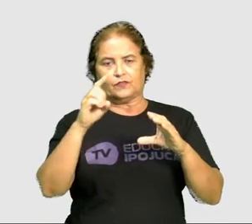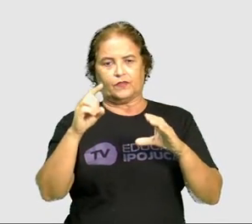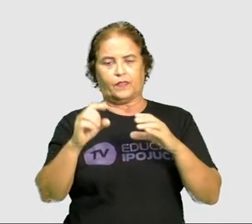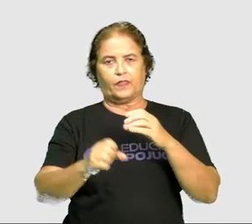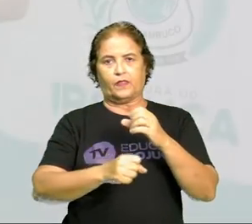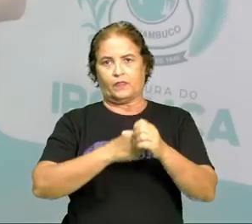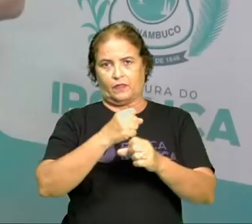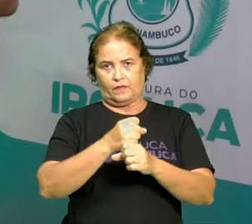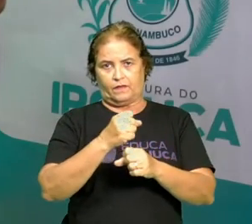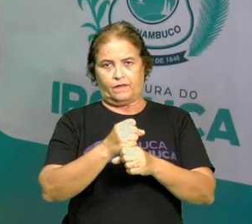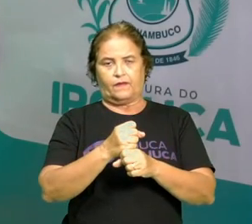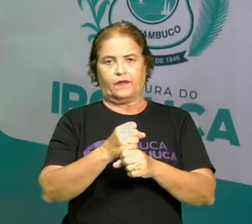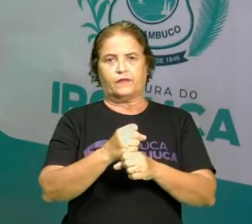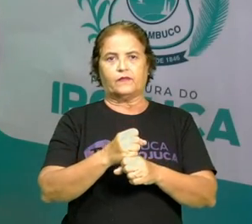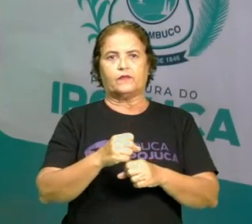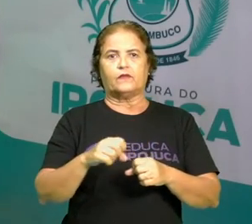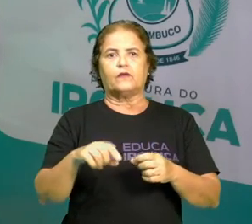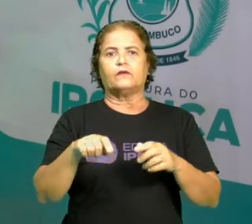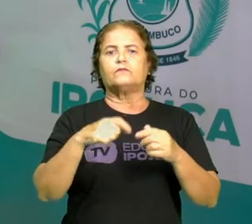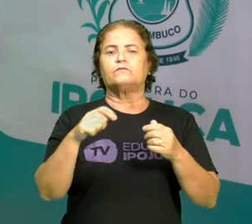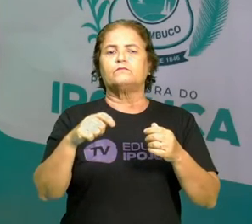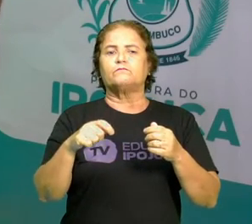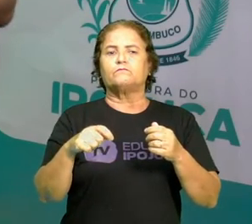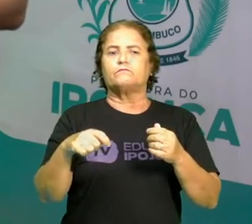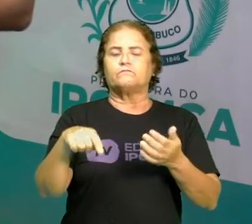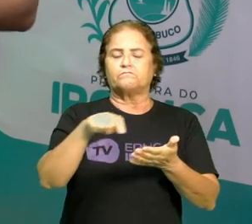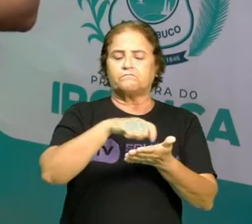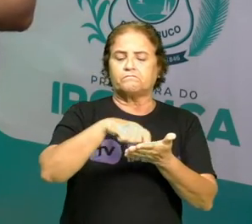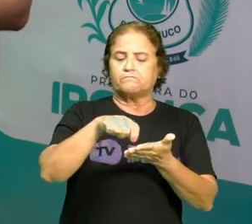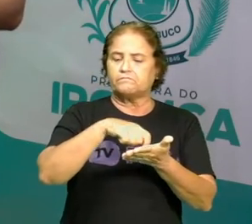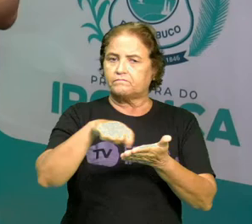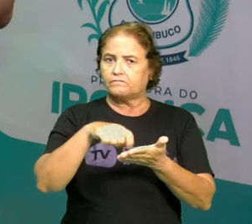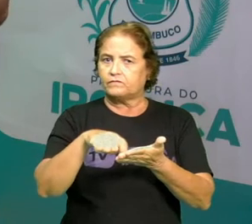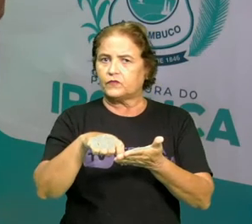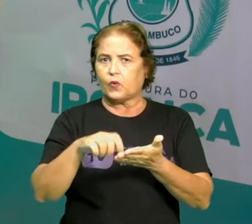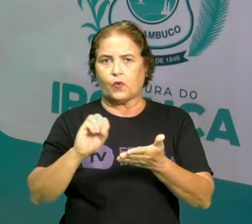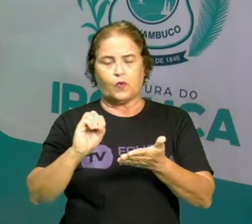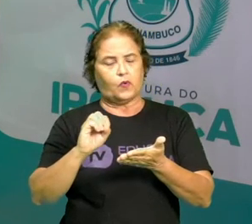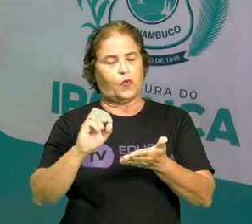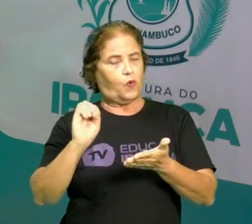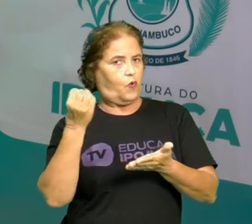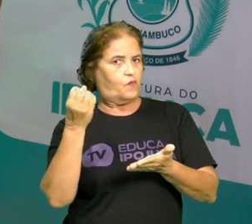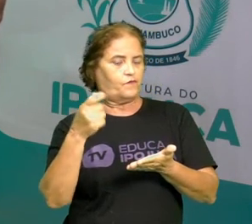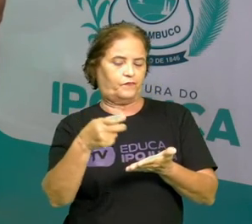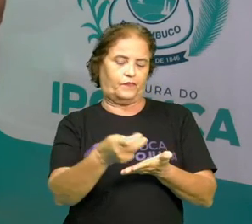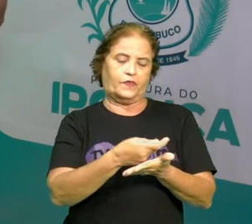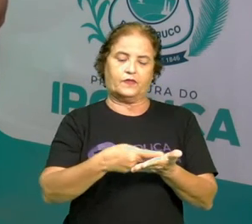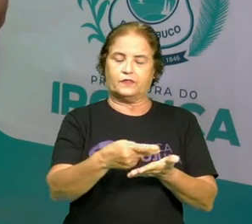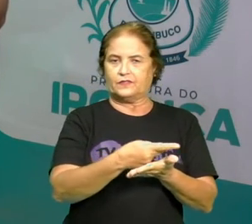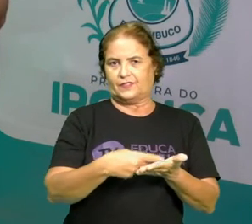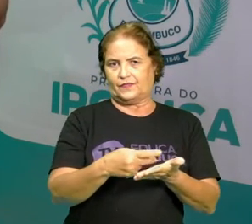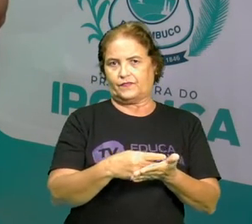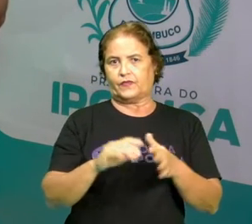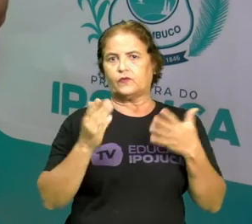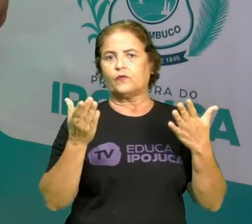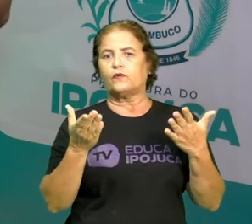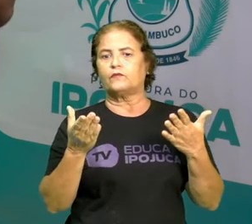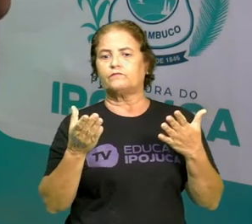ou em desenho. Que características você tinha nessa época que você está nessa foto?